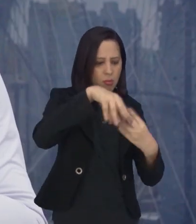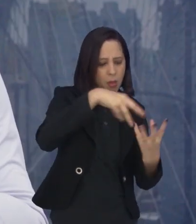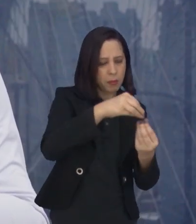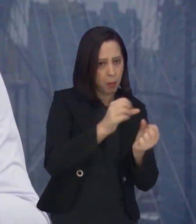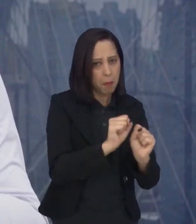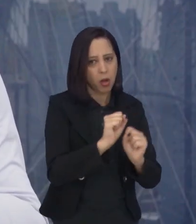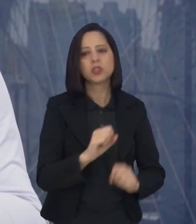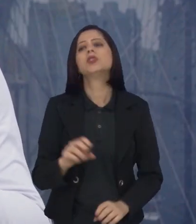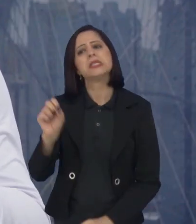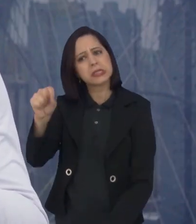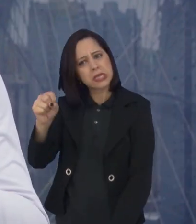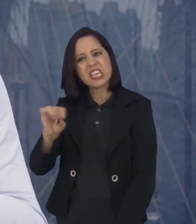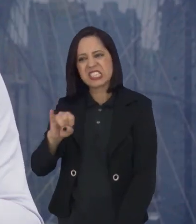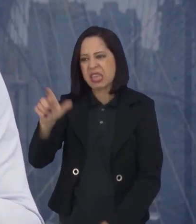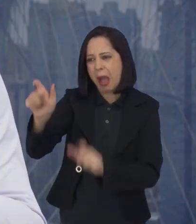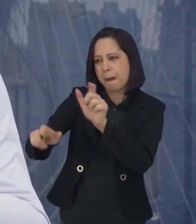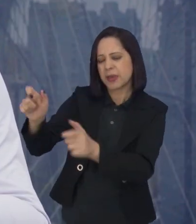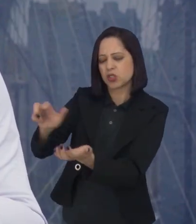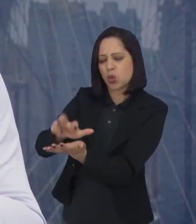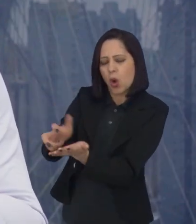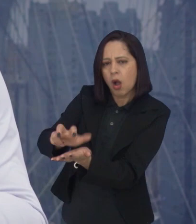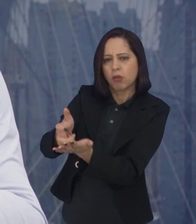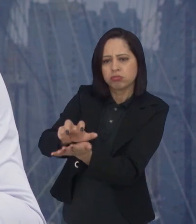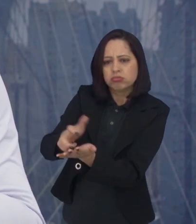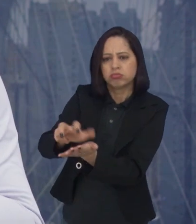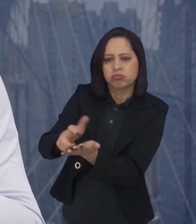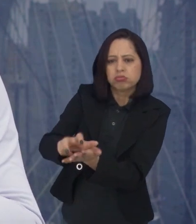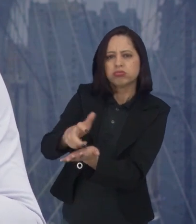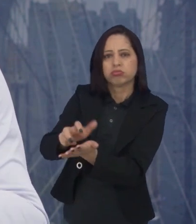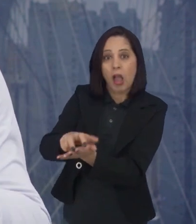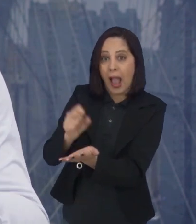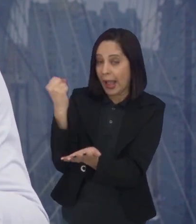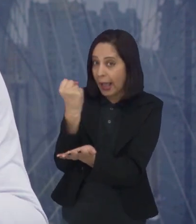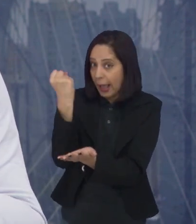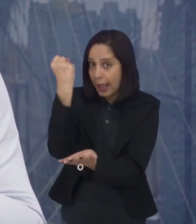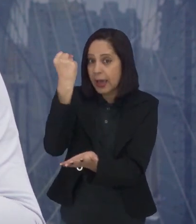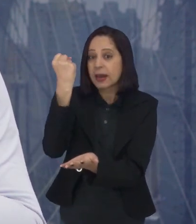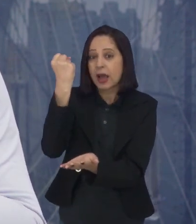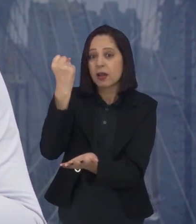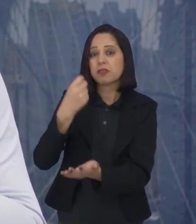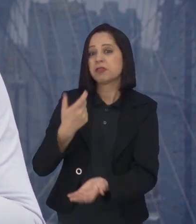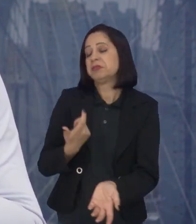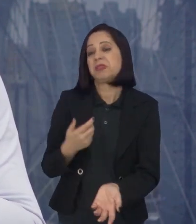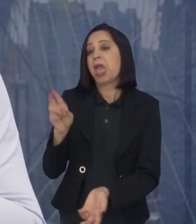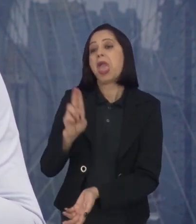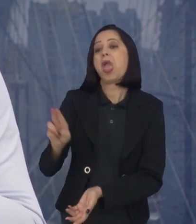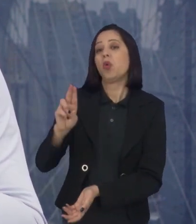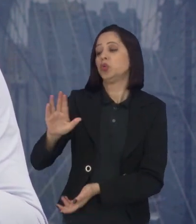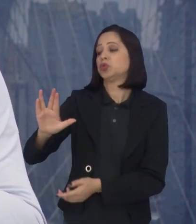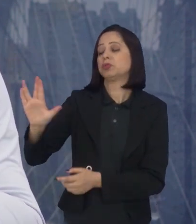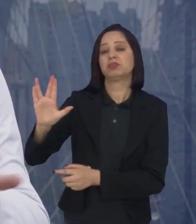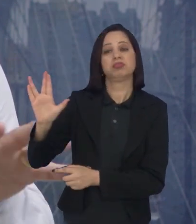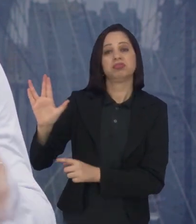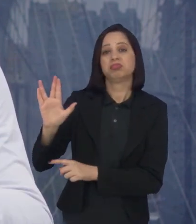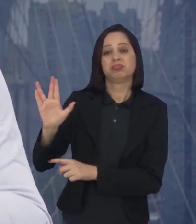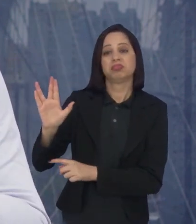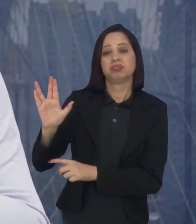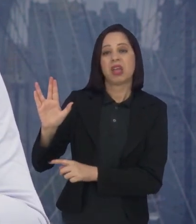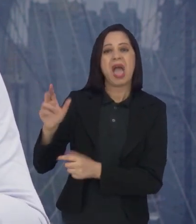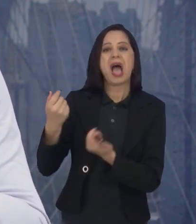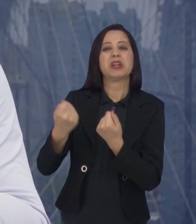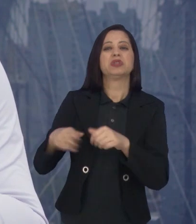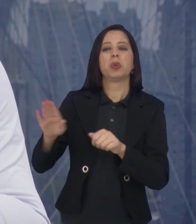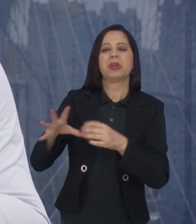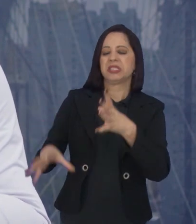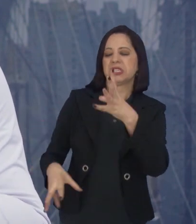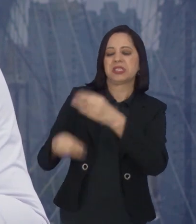convulsivas refratárias, que refratárias é aquilo de difícil controle, eu uso o cannabis. Eu não preciso de um complemento,